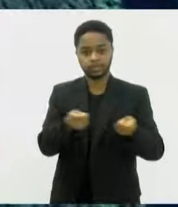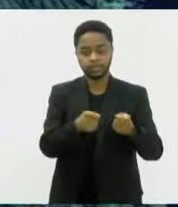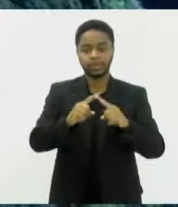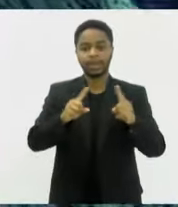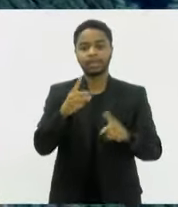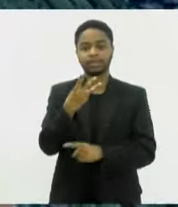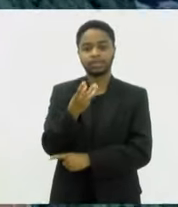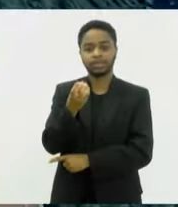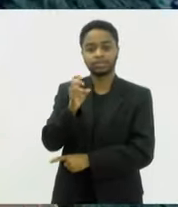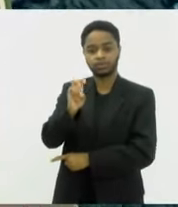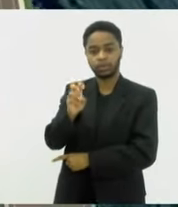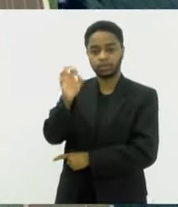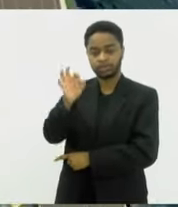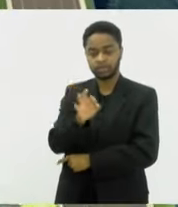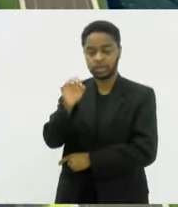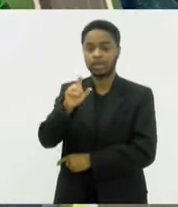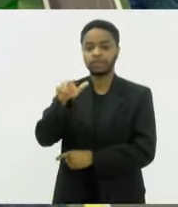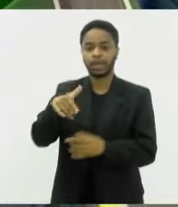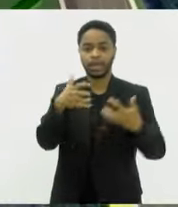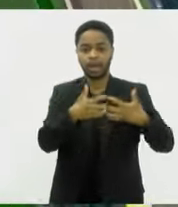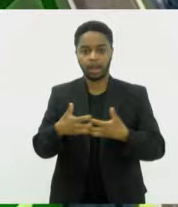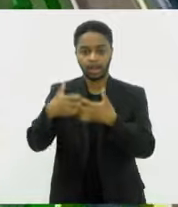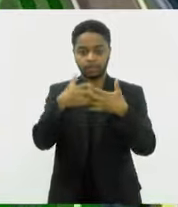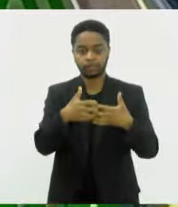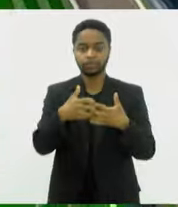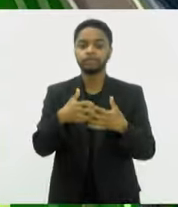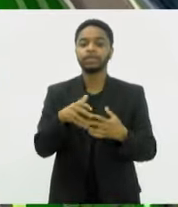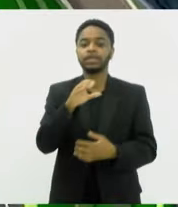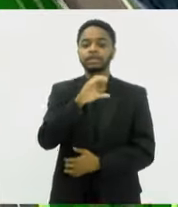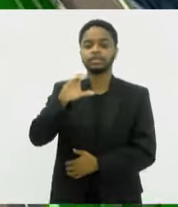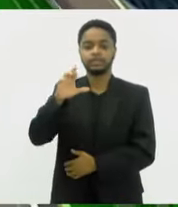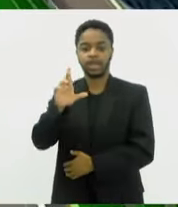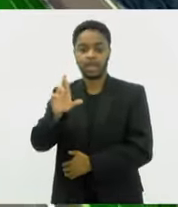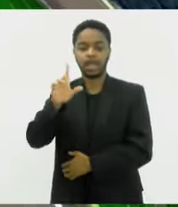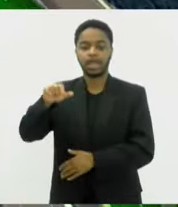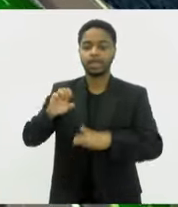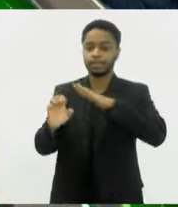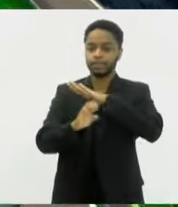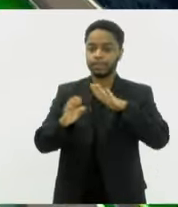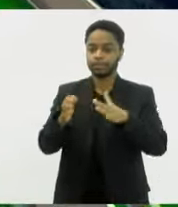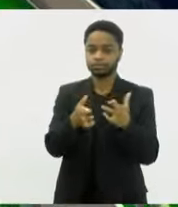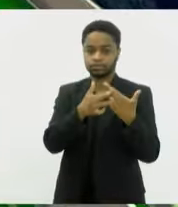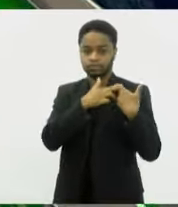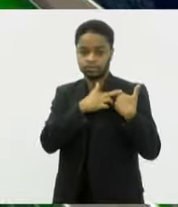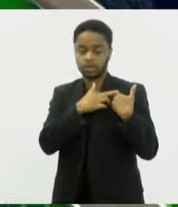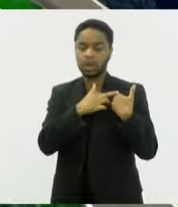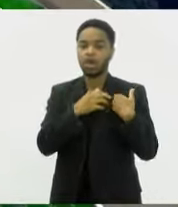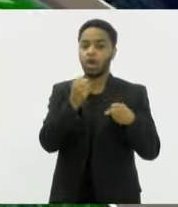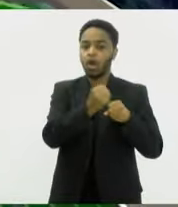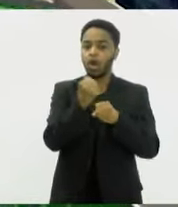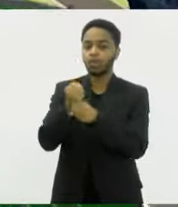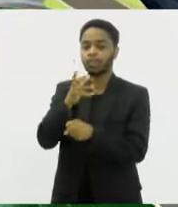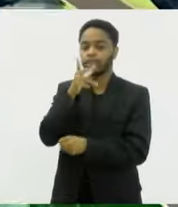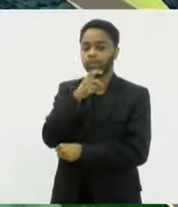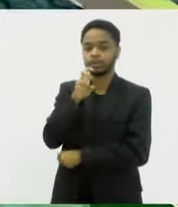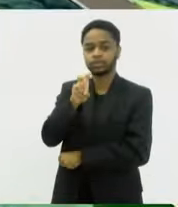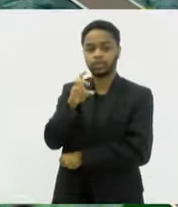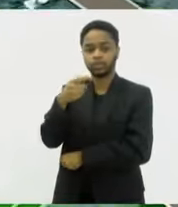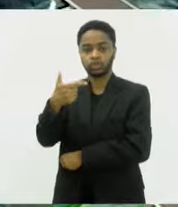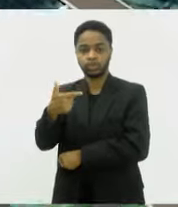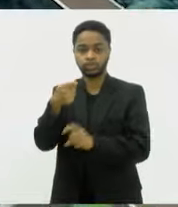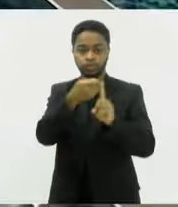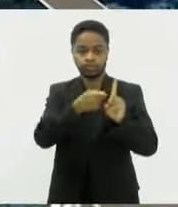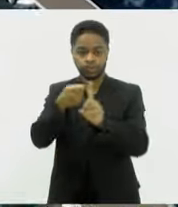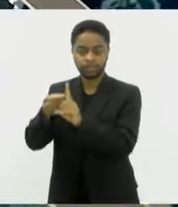carga. A execução cabe à concessionária CCR Rio-São Paulo. As obras devem durar 52 meses e contarão com mais de 30